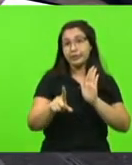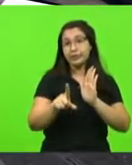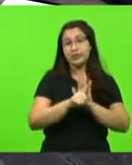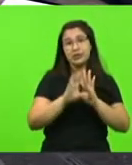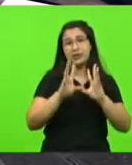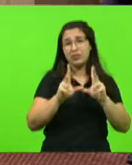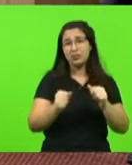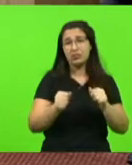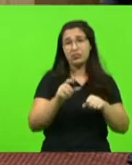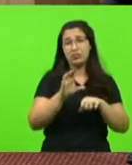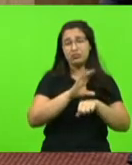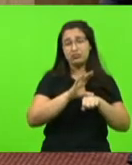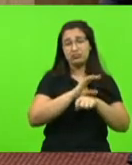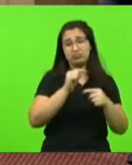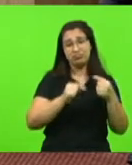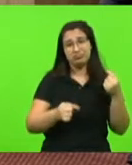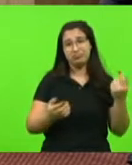origem.